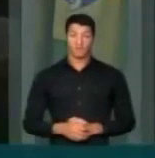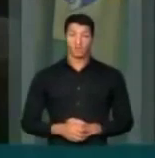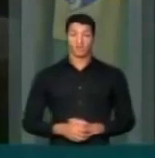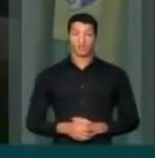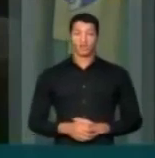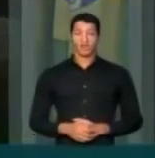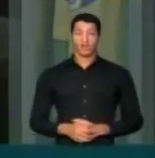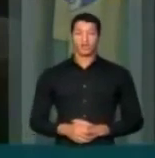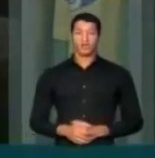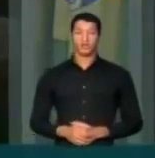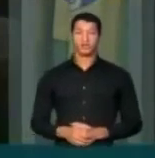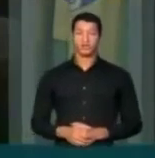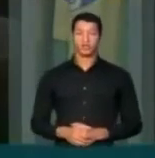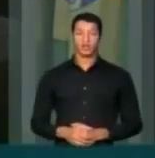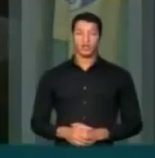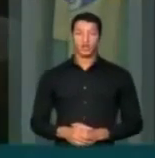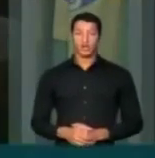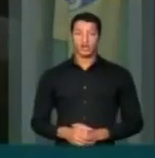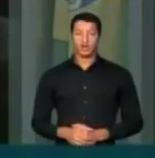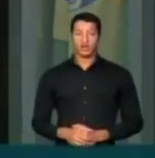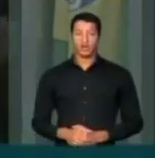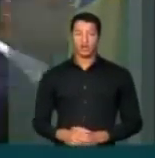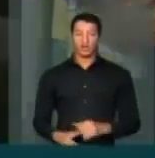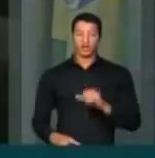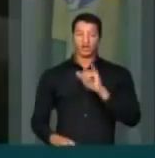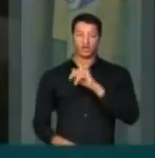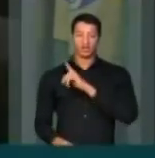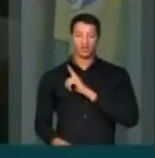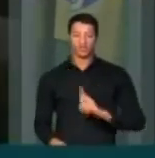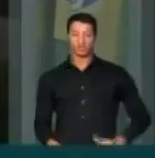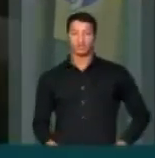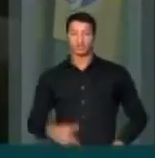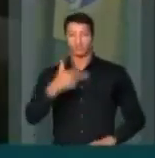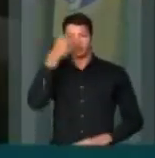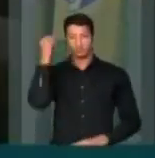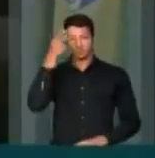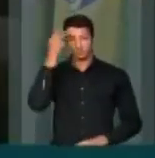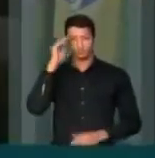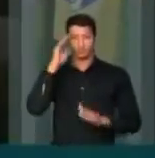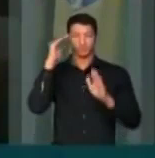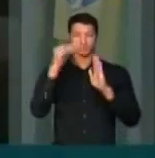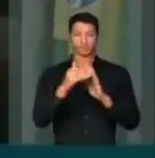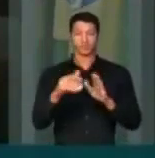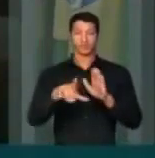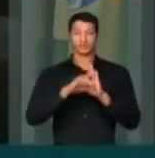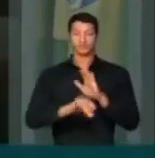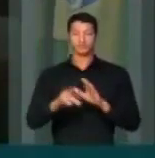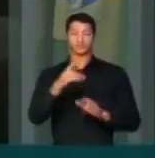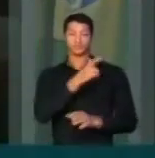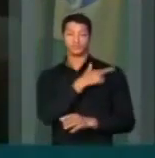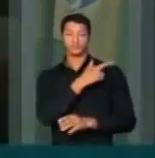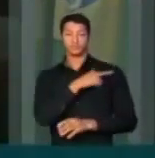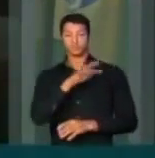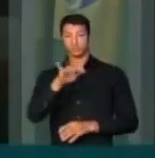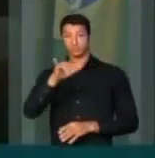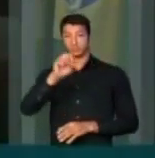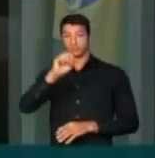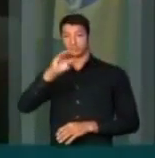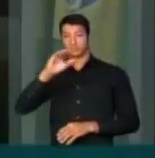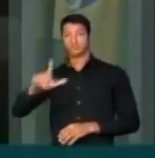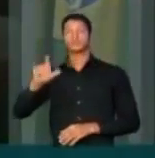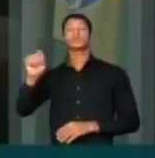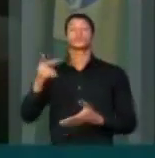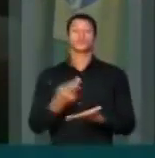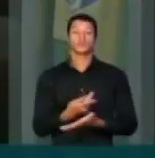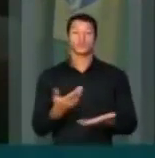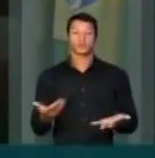Se um governador e um prefeito não cumprir a lei de responsabilidade fiscal, o